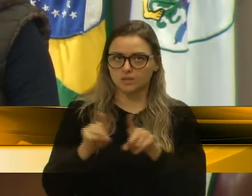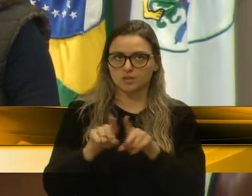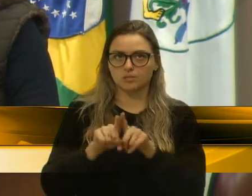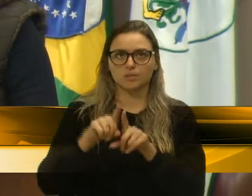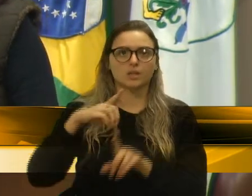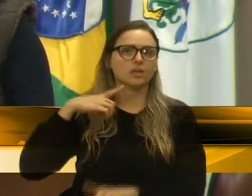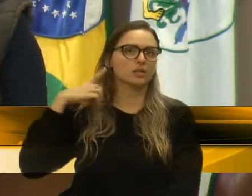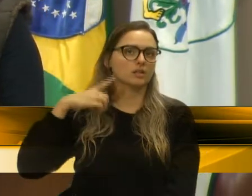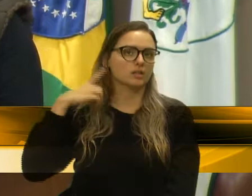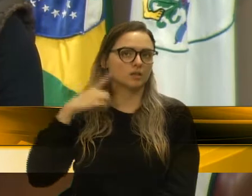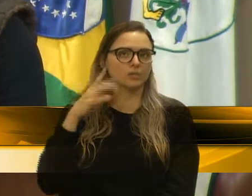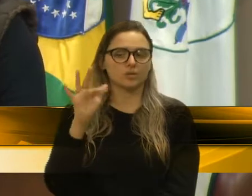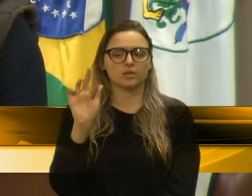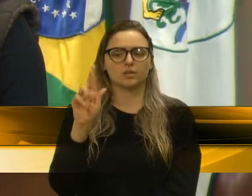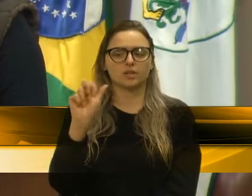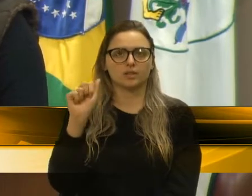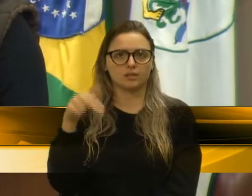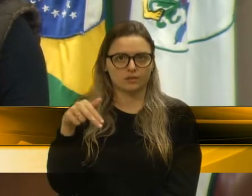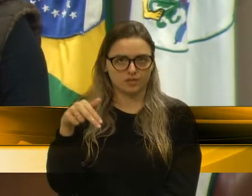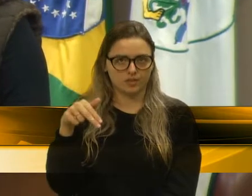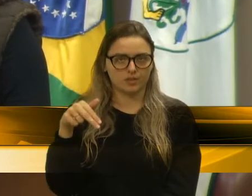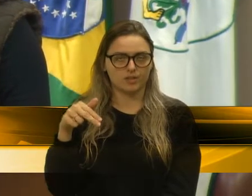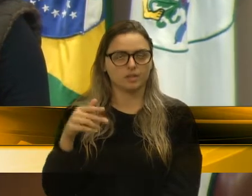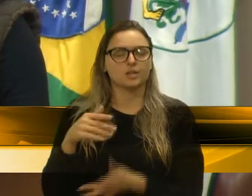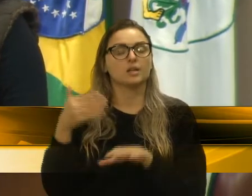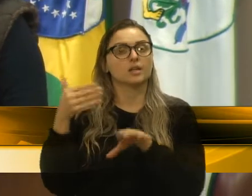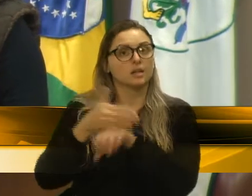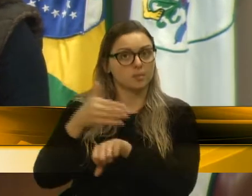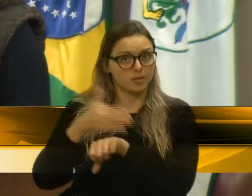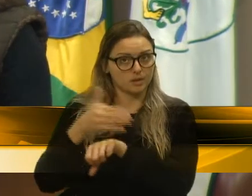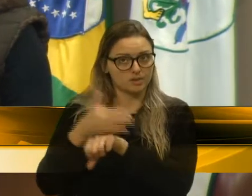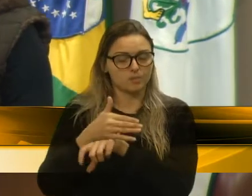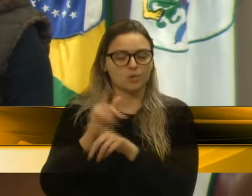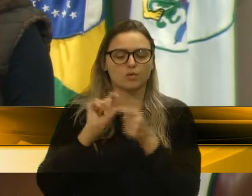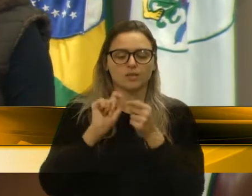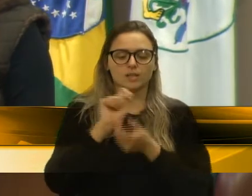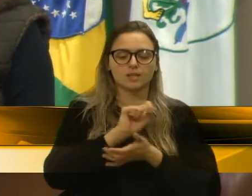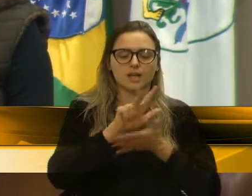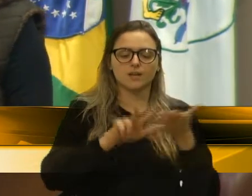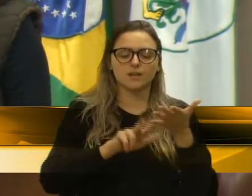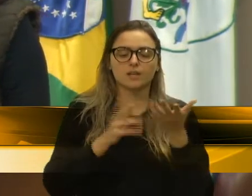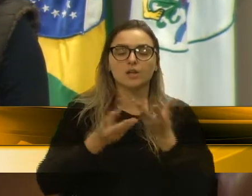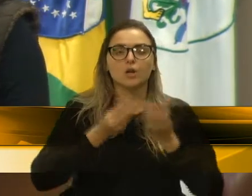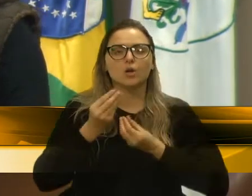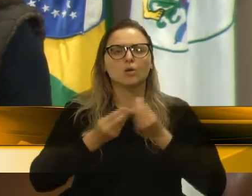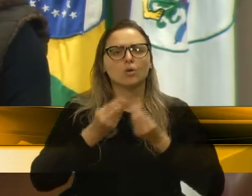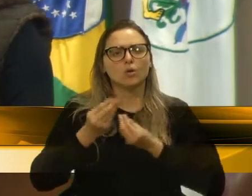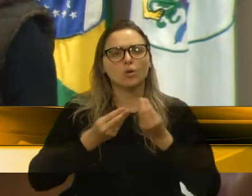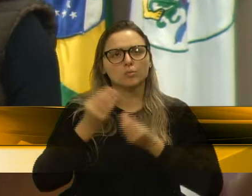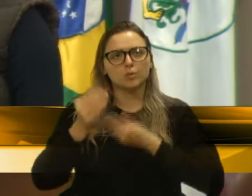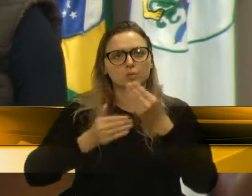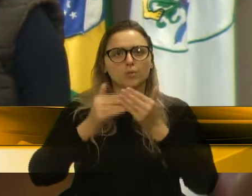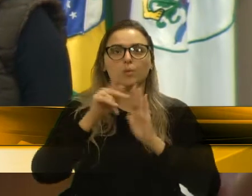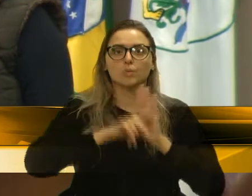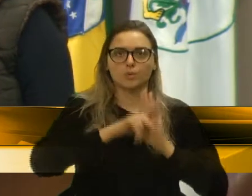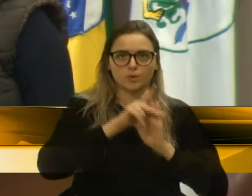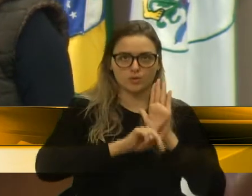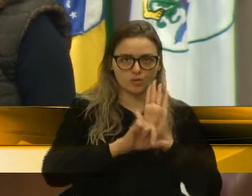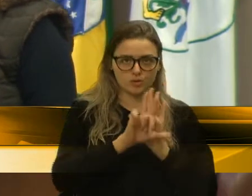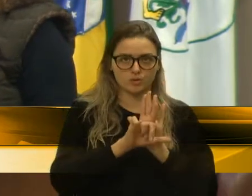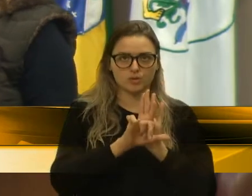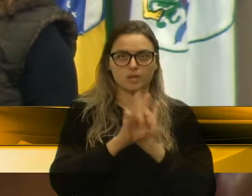deputada, França Omenzi, onde se fez, então, uma avaliação de como está andando. Lembrando que esse projeto de lei é de